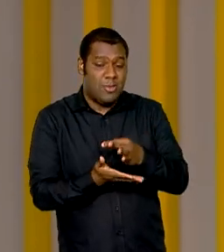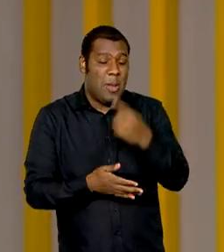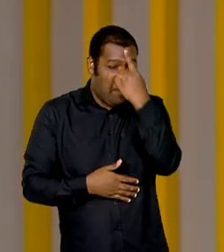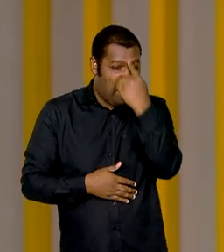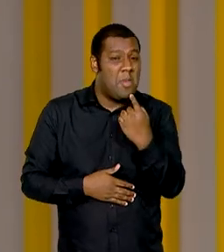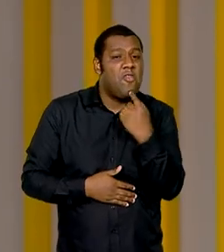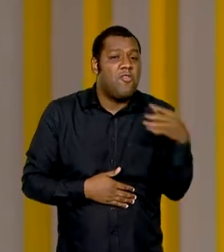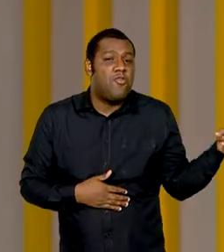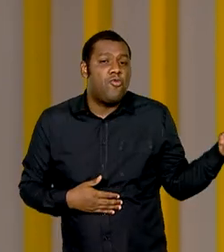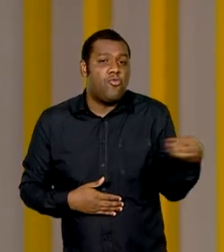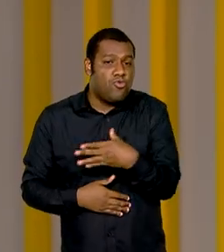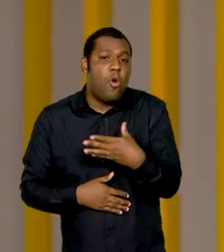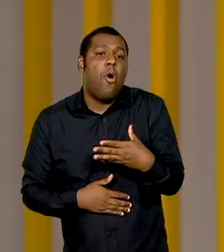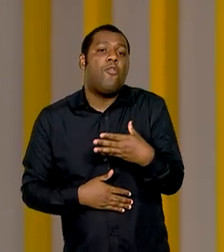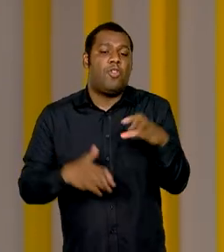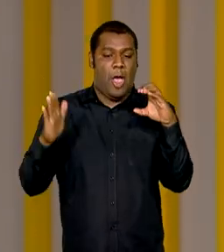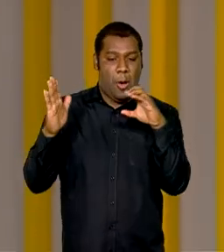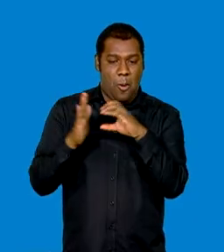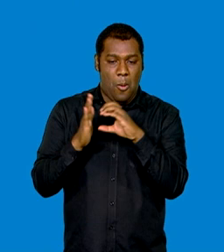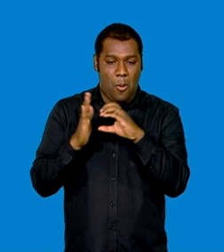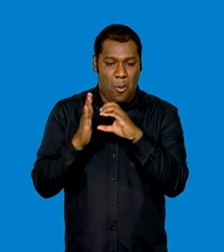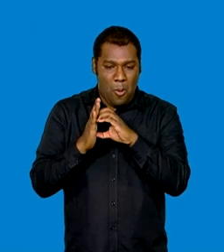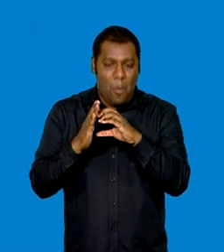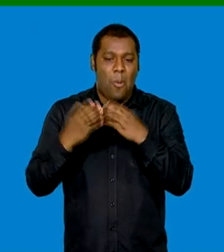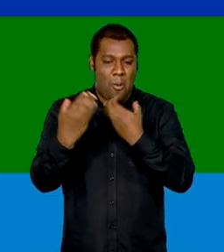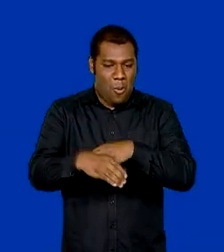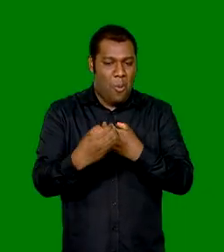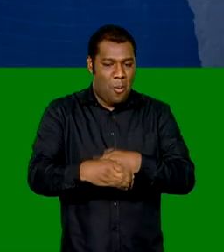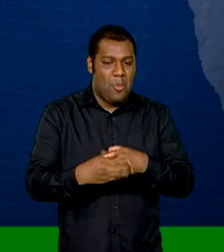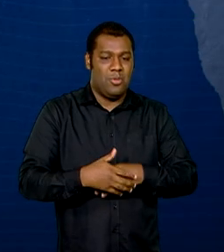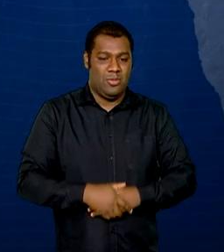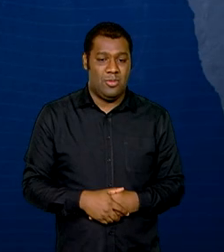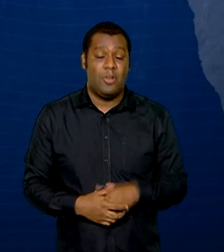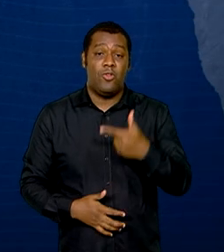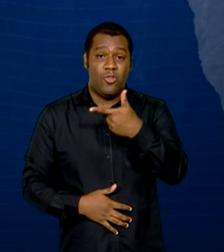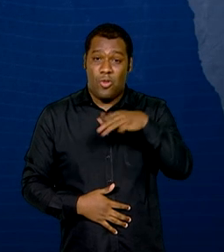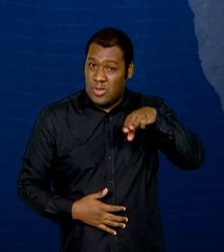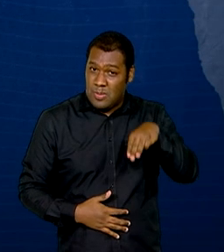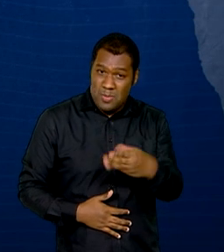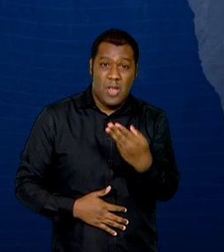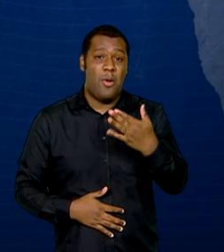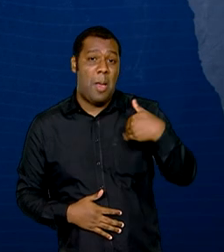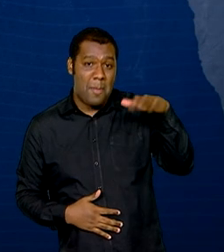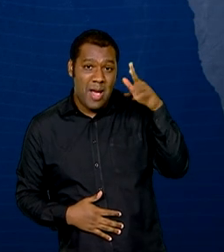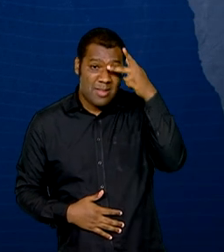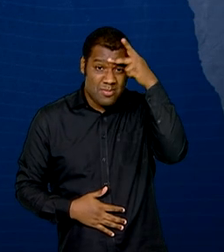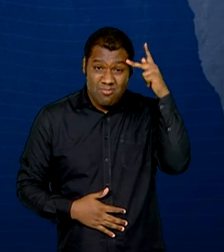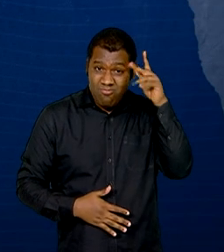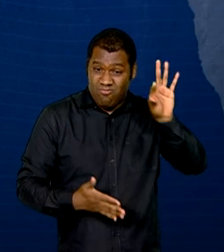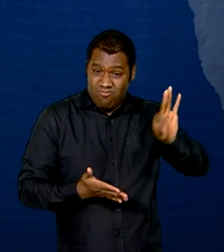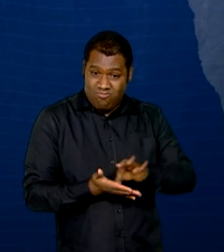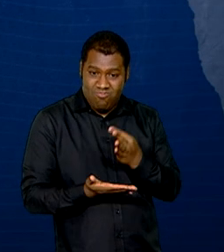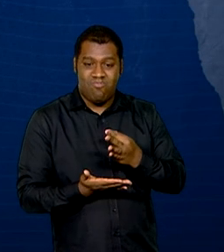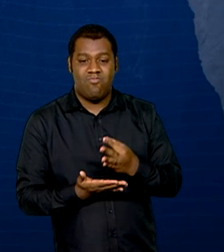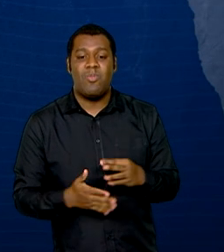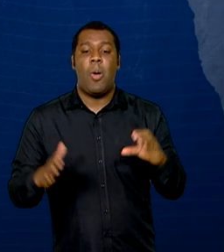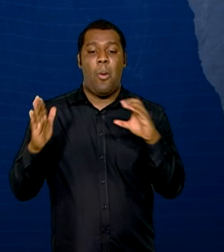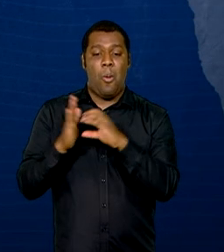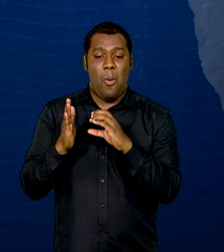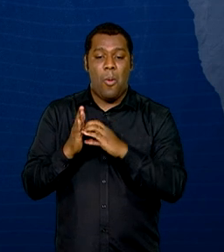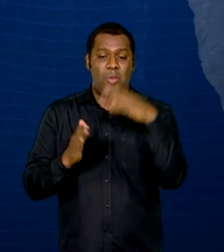seleção de servidores públicos. Com mais de 2 milhões de inscritos, o concurso público nacional